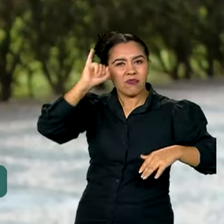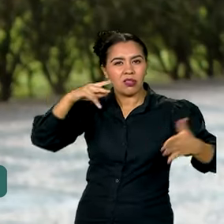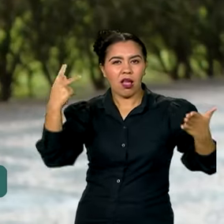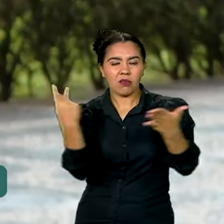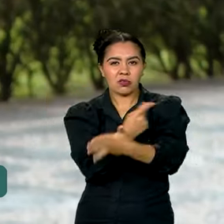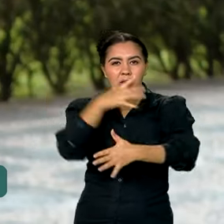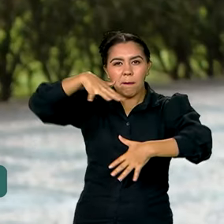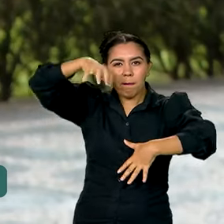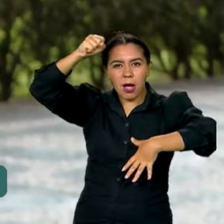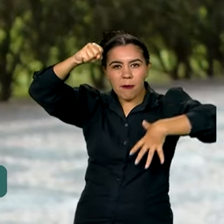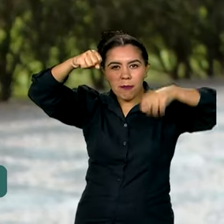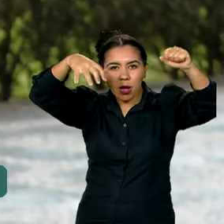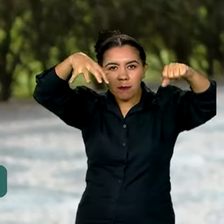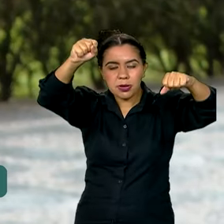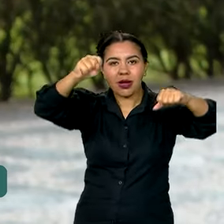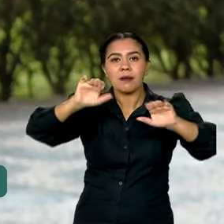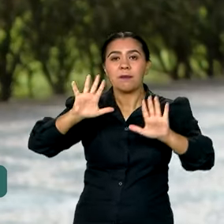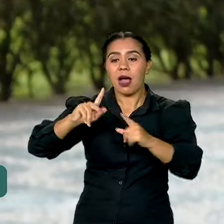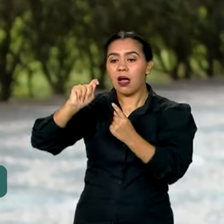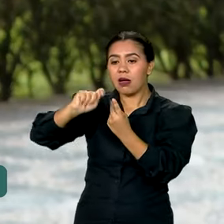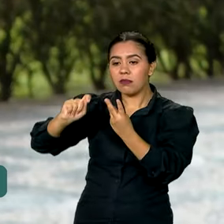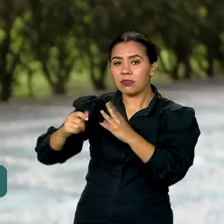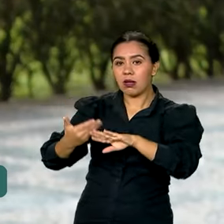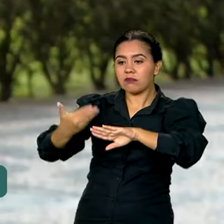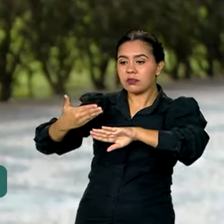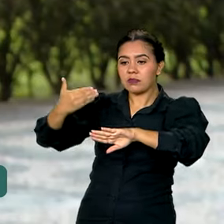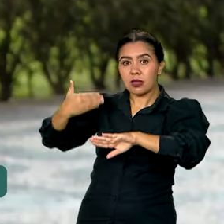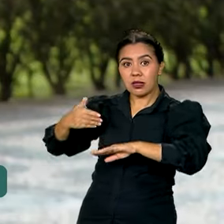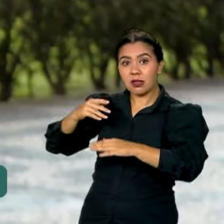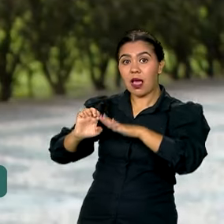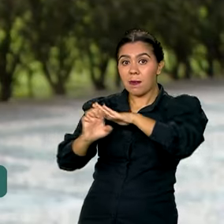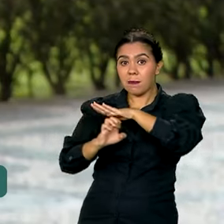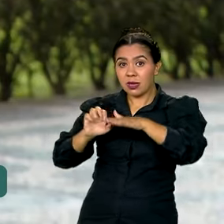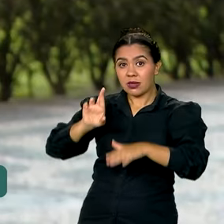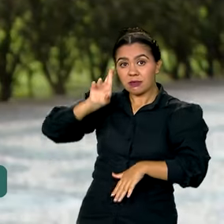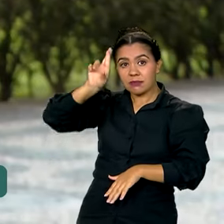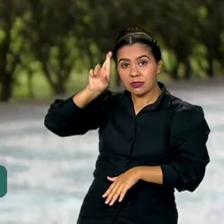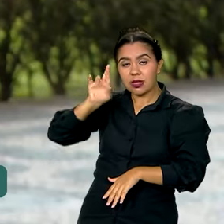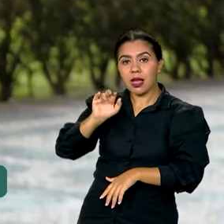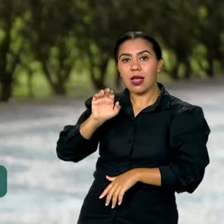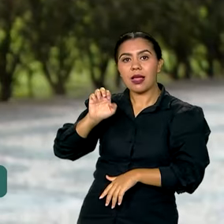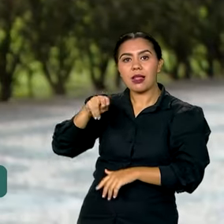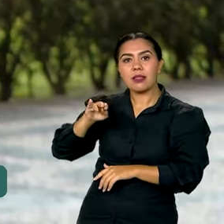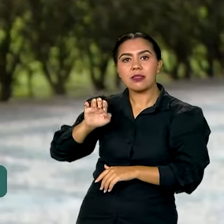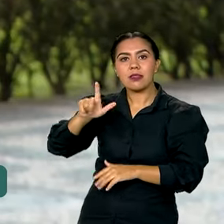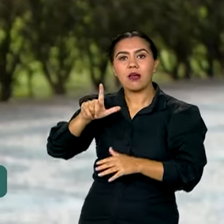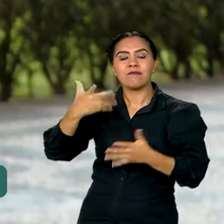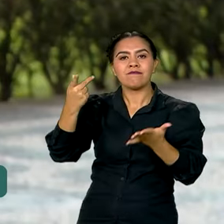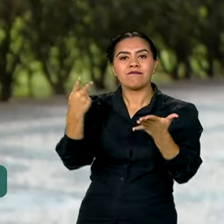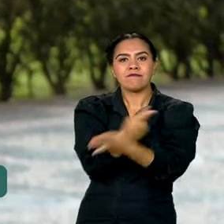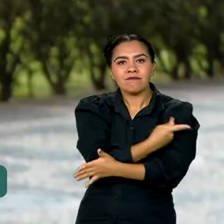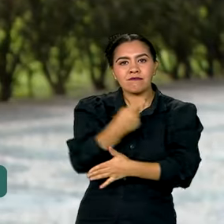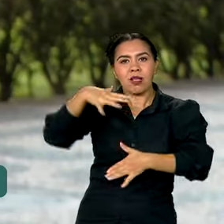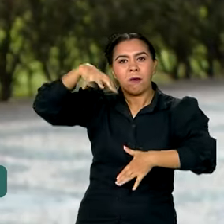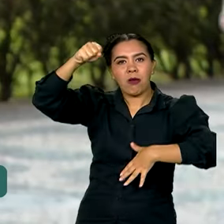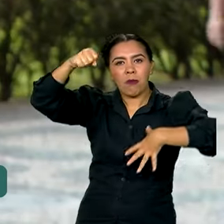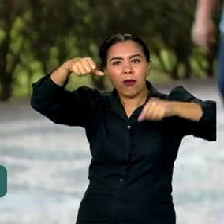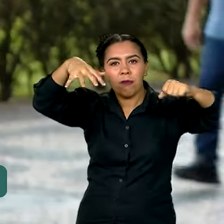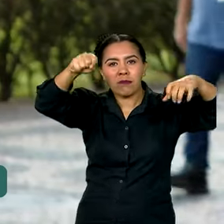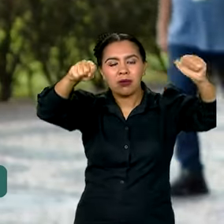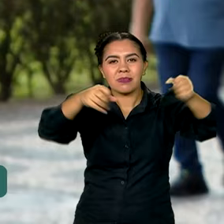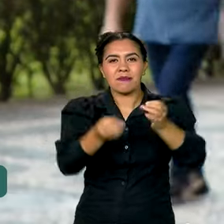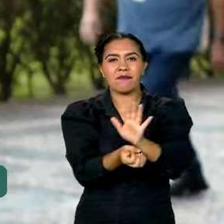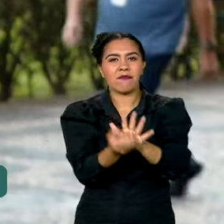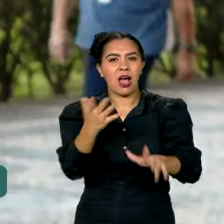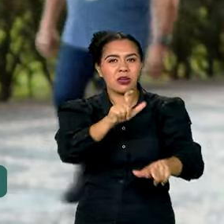Nos últimos meses, locais sob responsabilidade da Enel enfrentaram falta de energia, o que afetou milhões de pessoas. Nesta